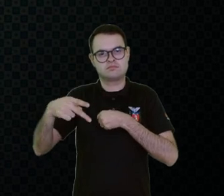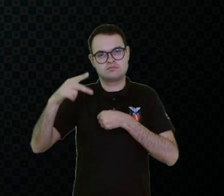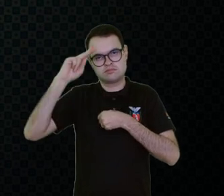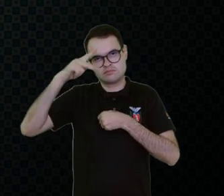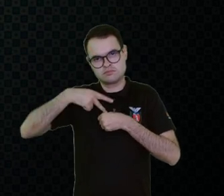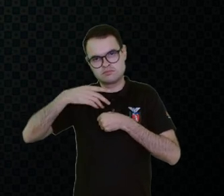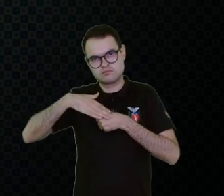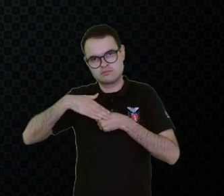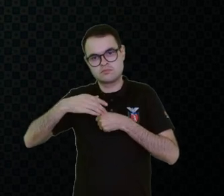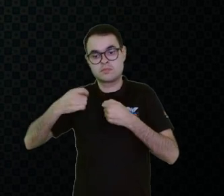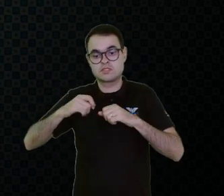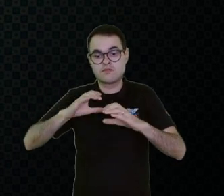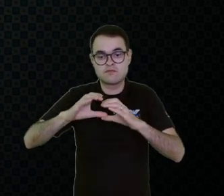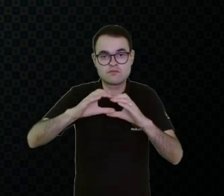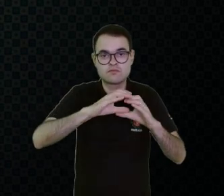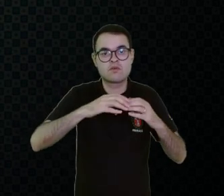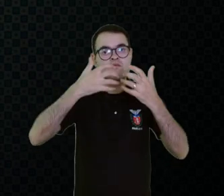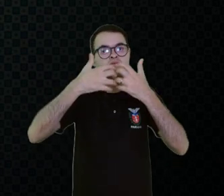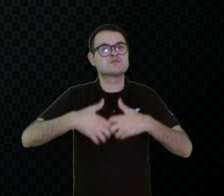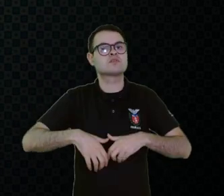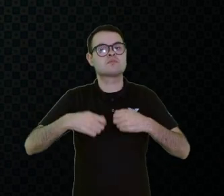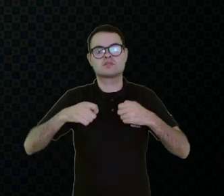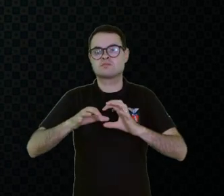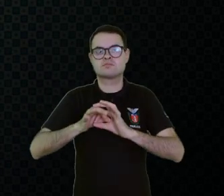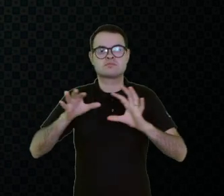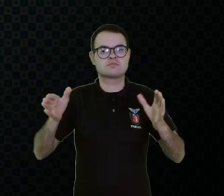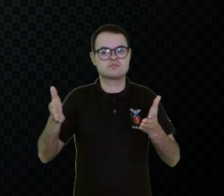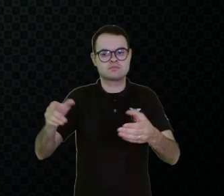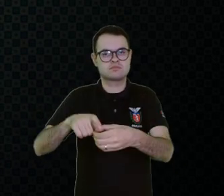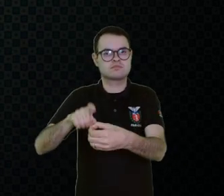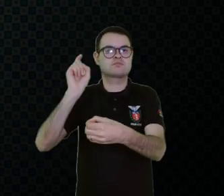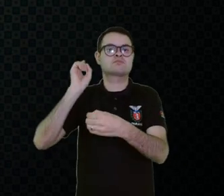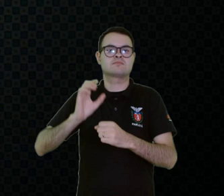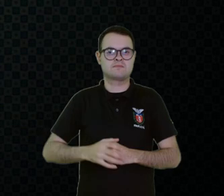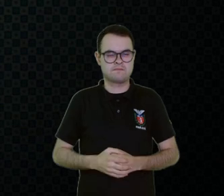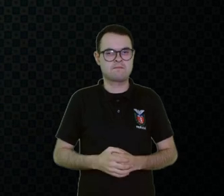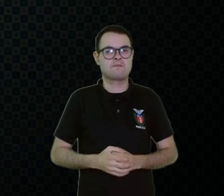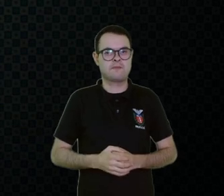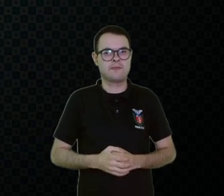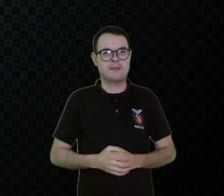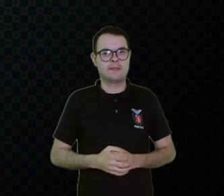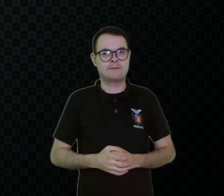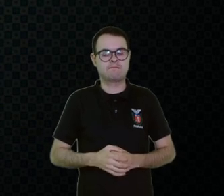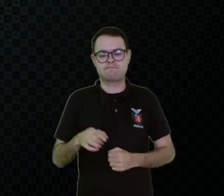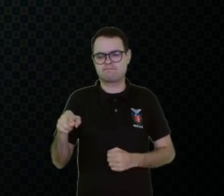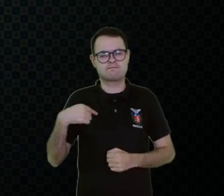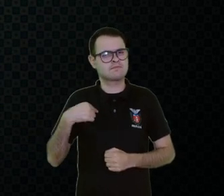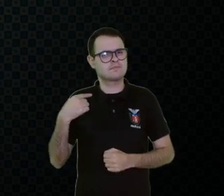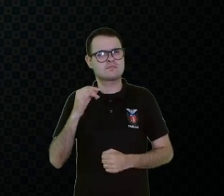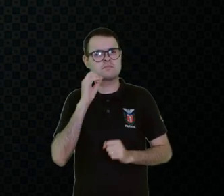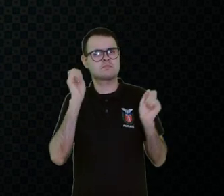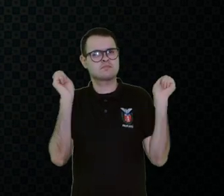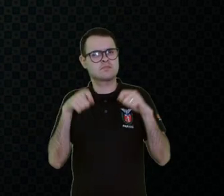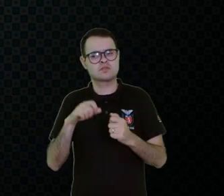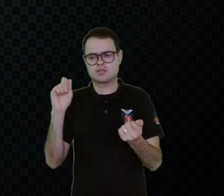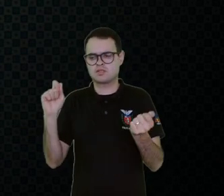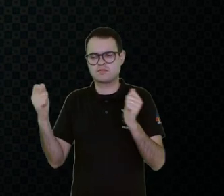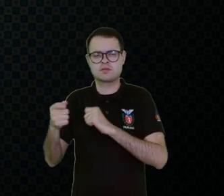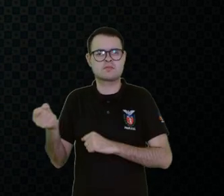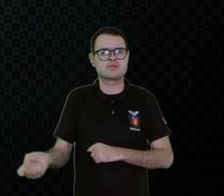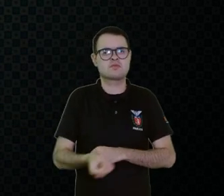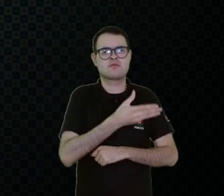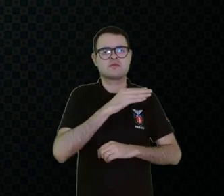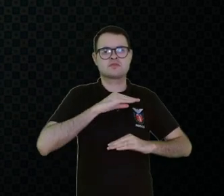comunicação, ela tem que ser funcional. Ela tem que permitir independência. Desde o adaptar também uma nova situação.